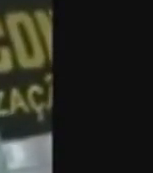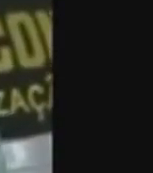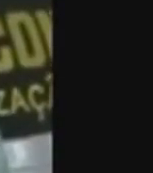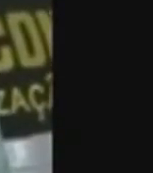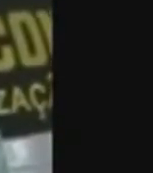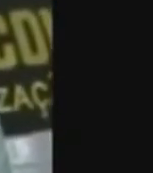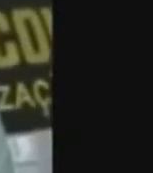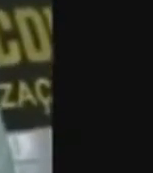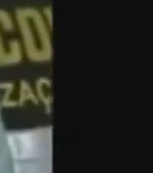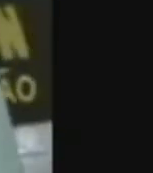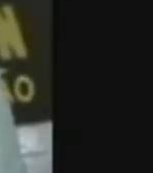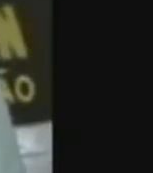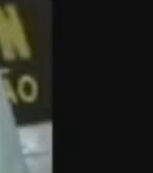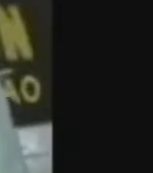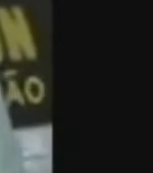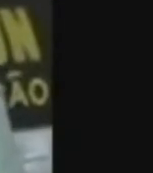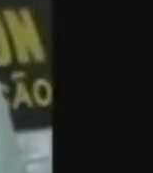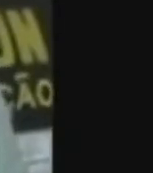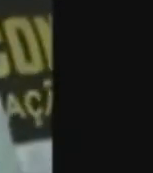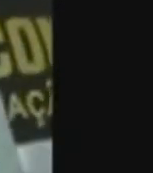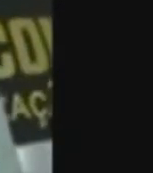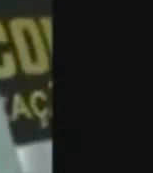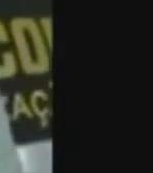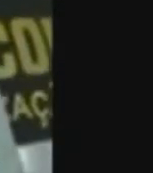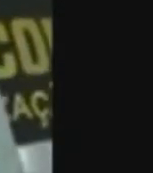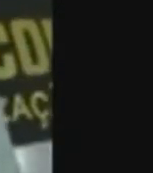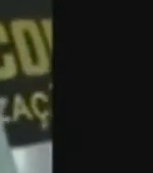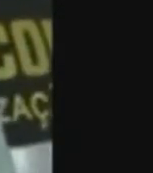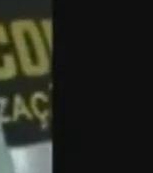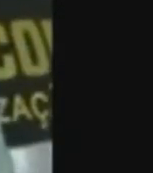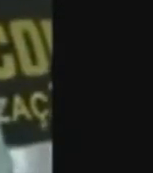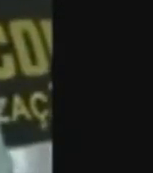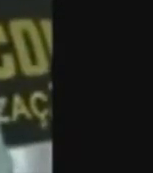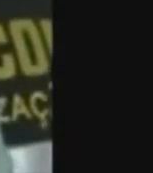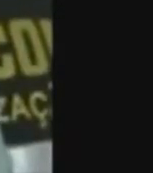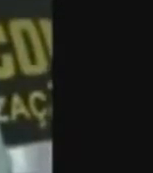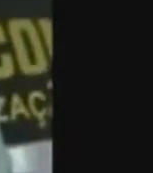oportunidade aqui da cidade de Florianópolis de ter essa segurança mais do que é oferecido normalmente.